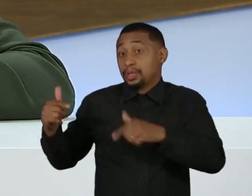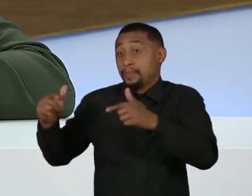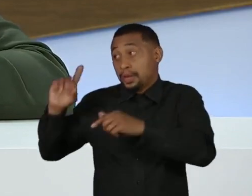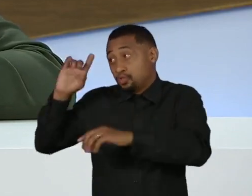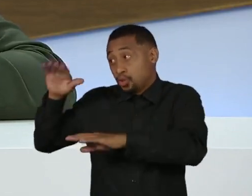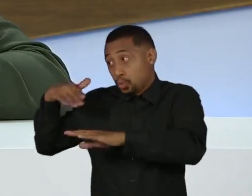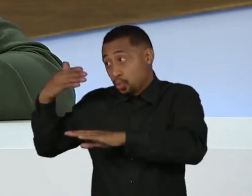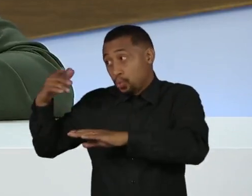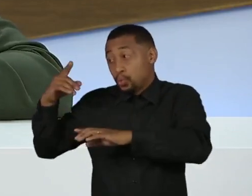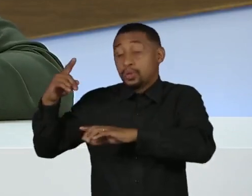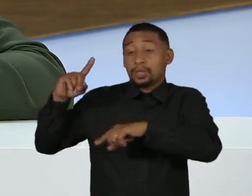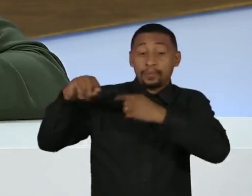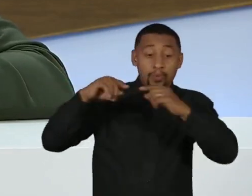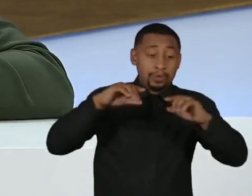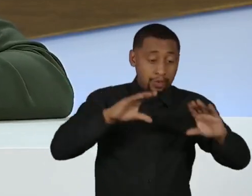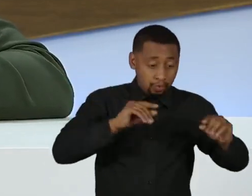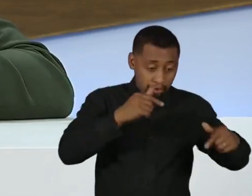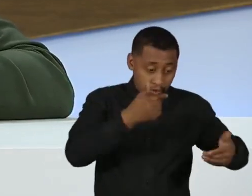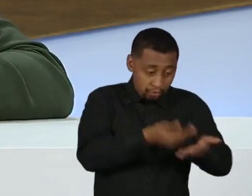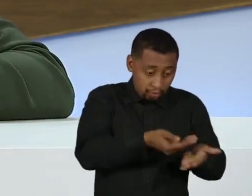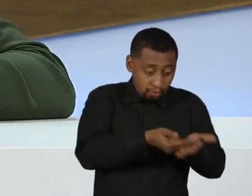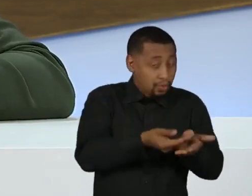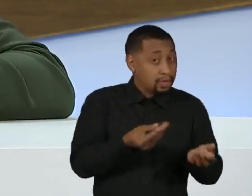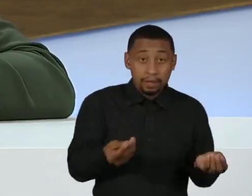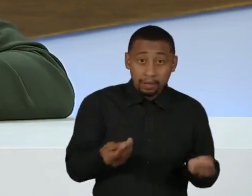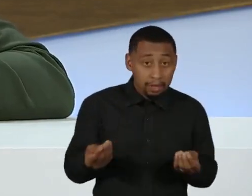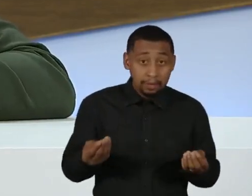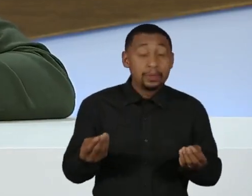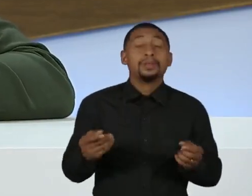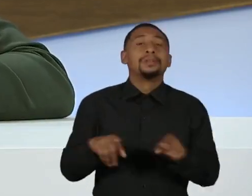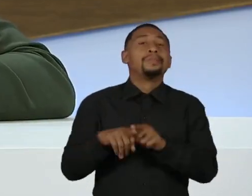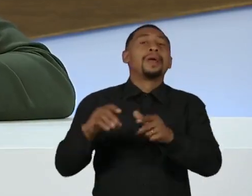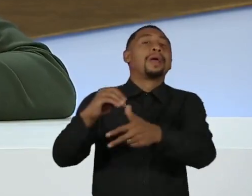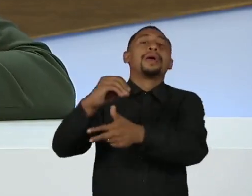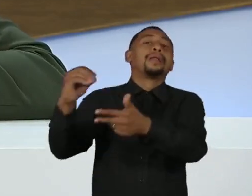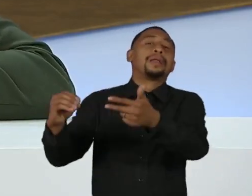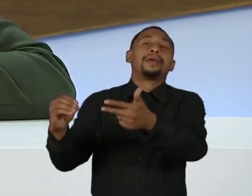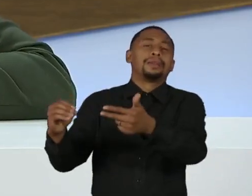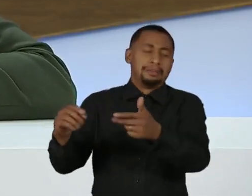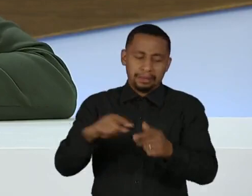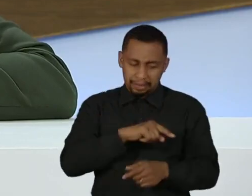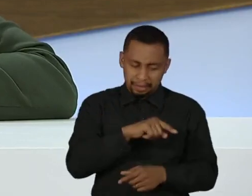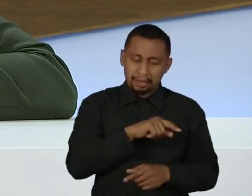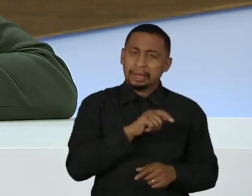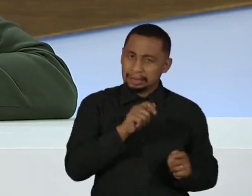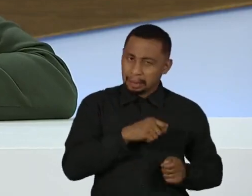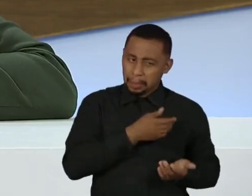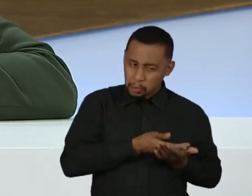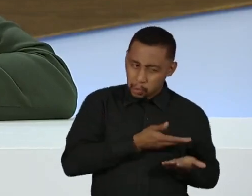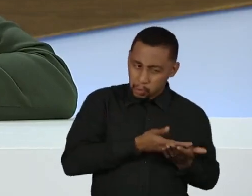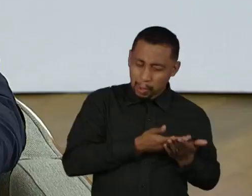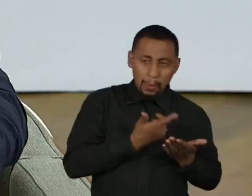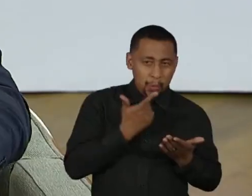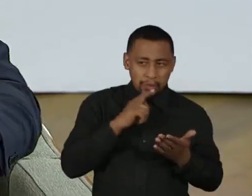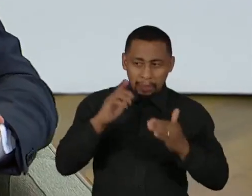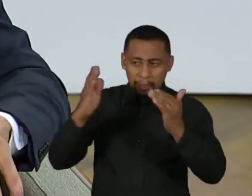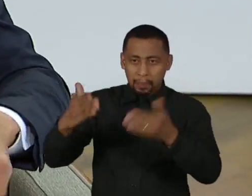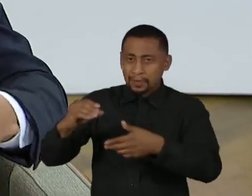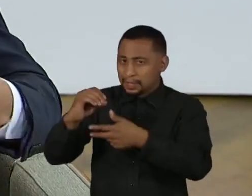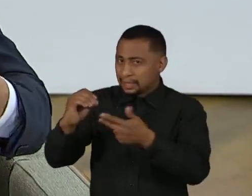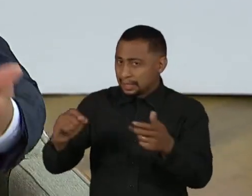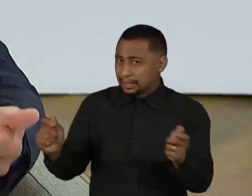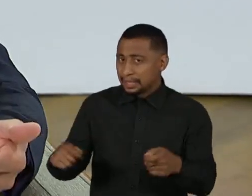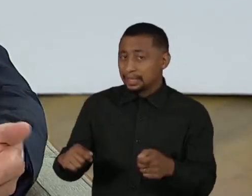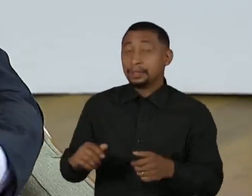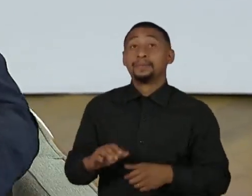do vestibular, do Enem, porque, enfim, eles não vão conseguir estudar dentro desse programa. Cítia, eu não quero aqui